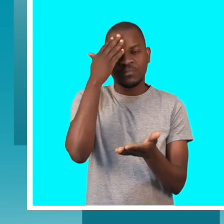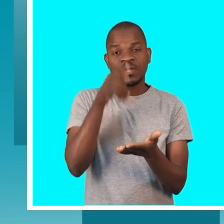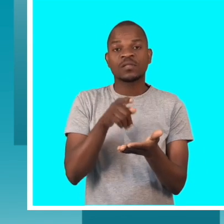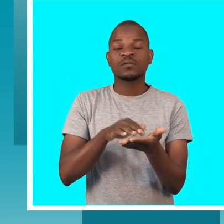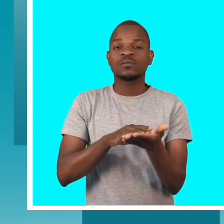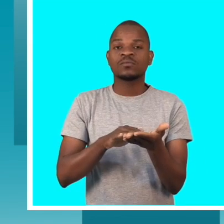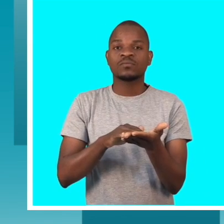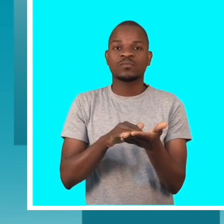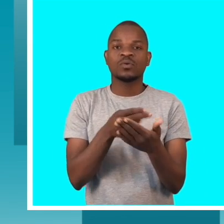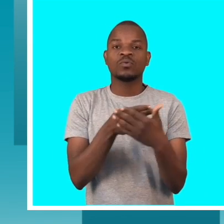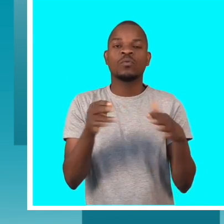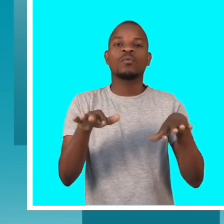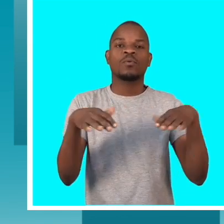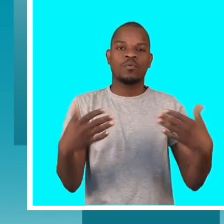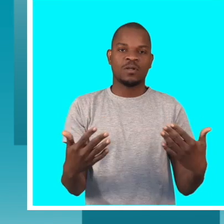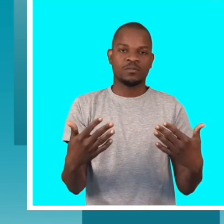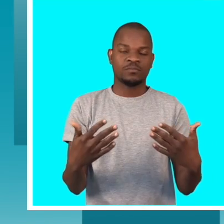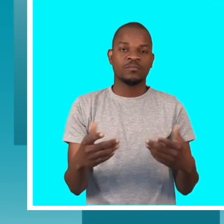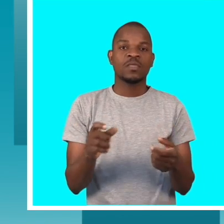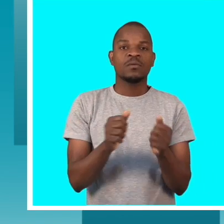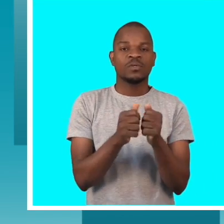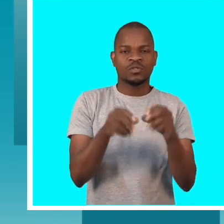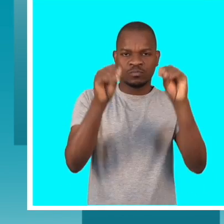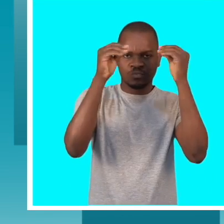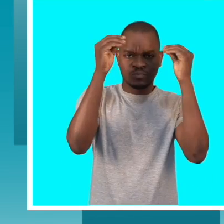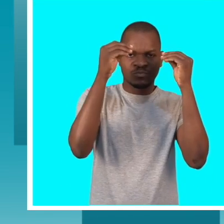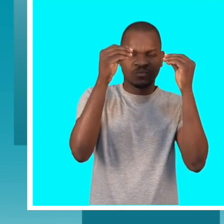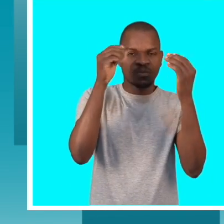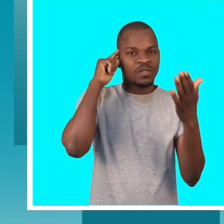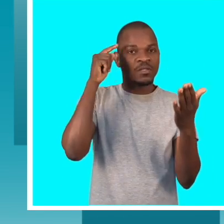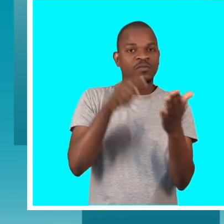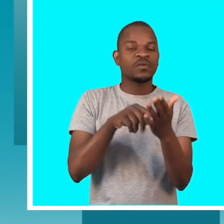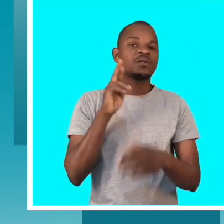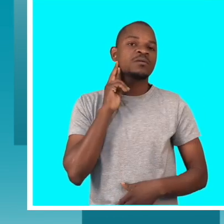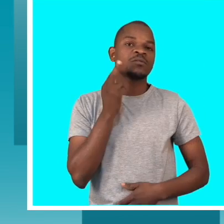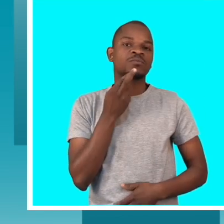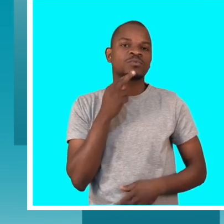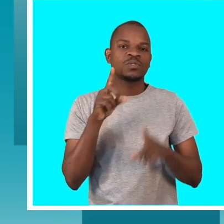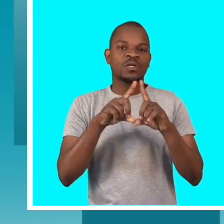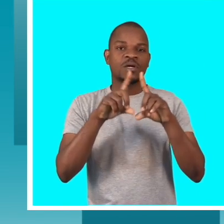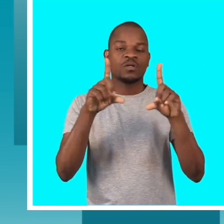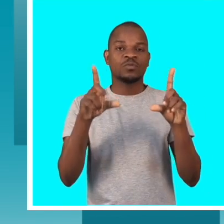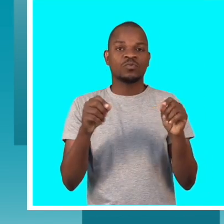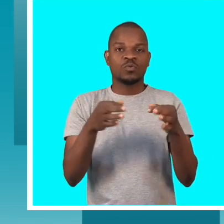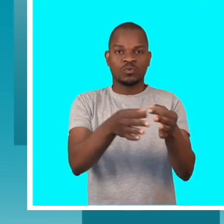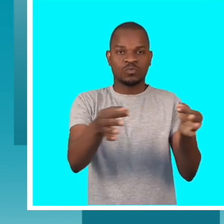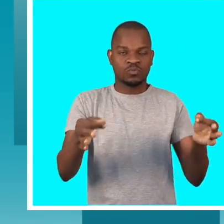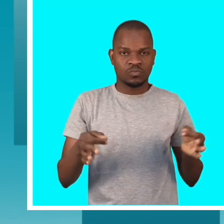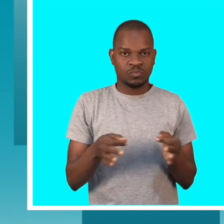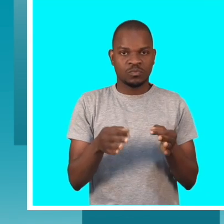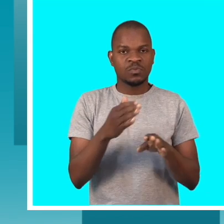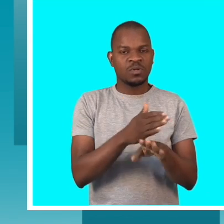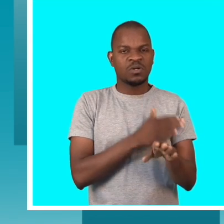medicamento que ele está sendo prescrito. Esta capacitação surge em resposta ao decreto 93